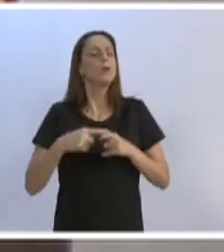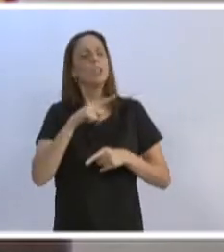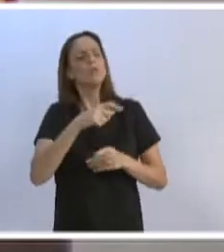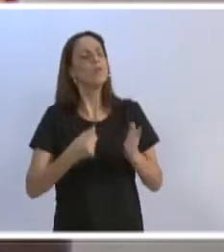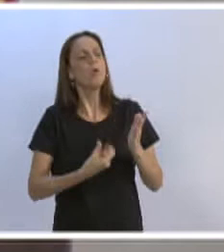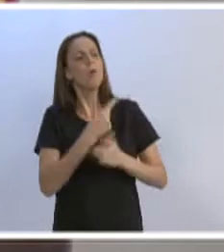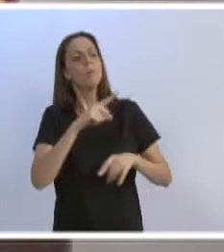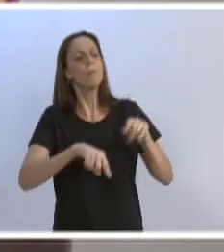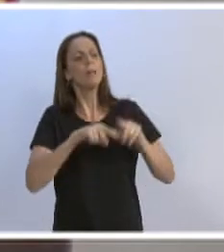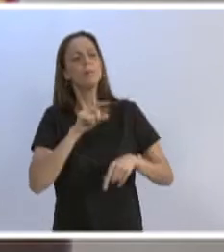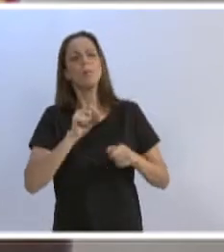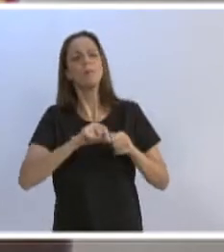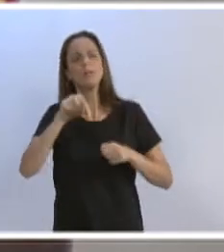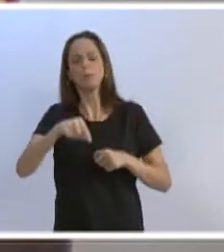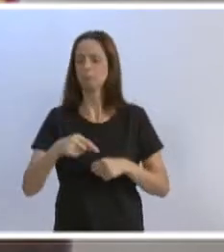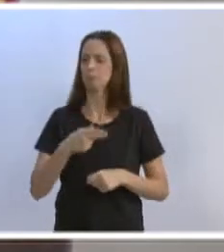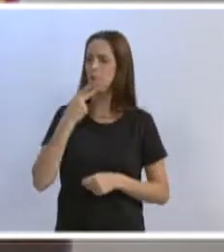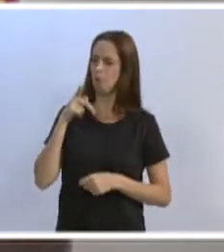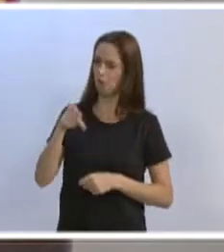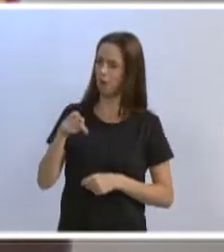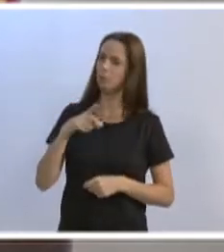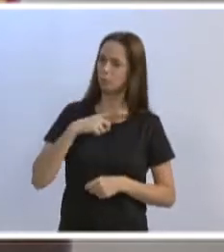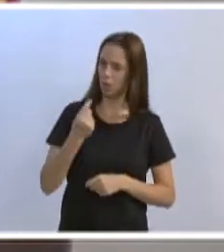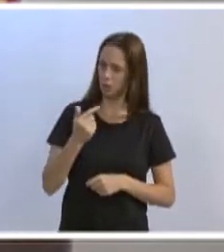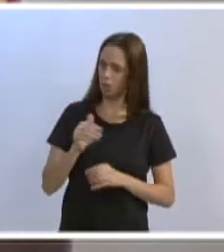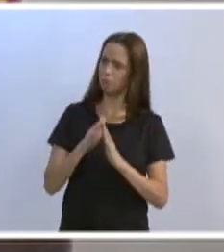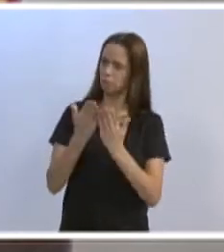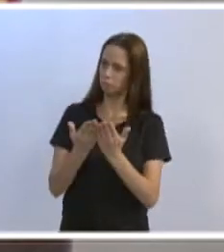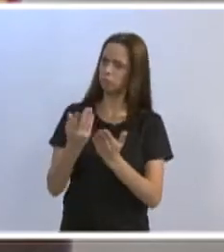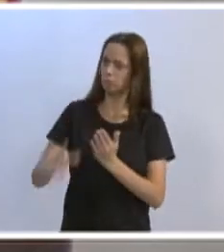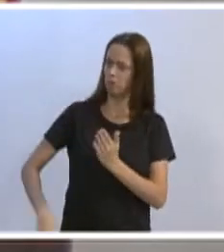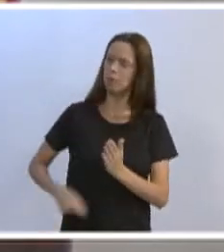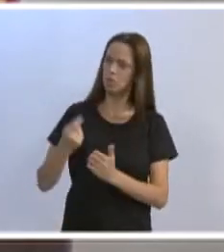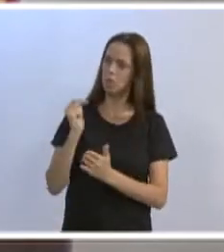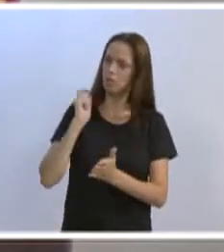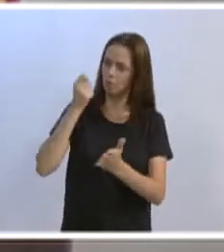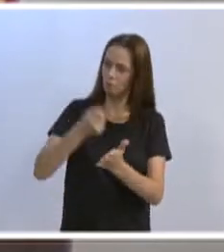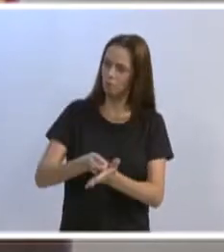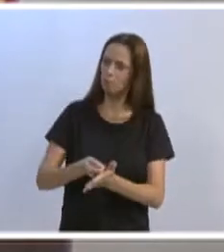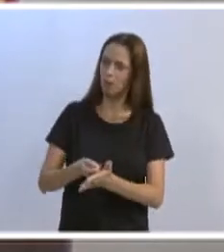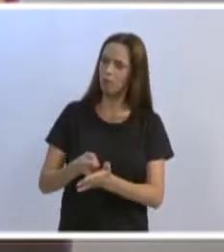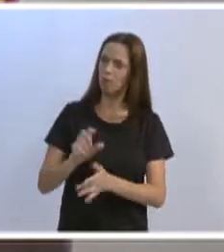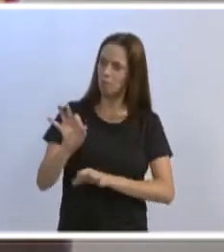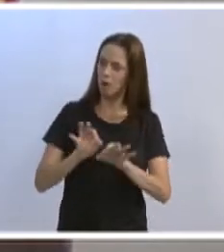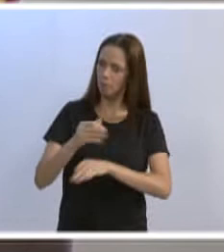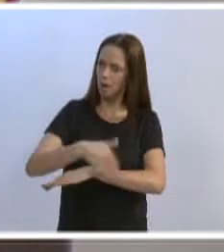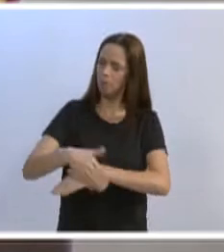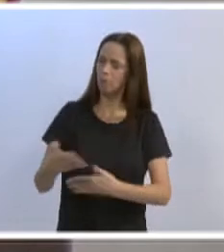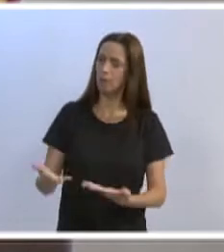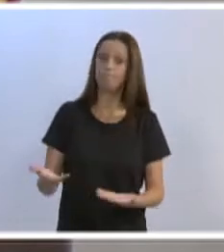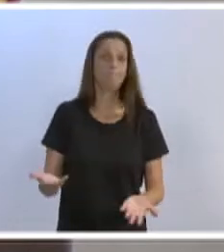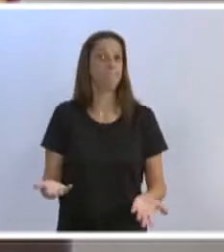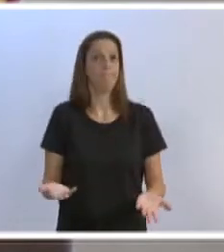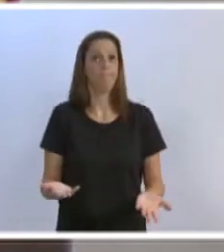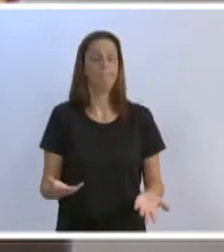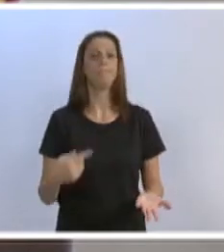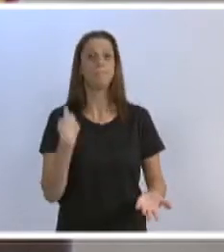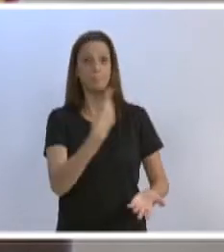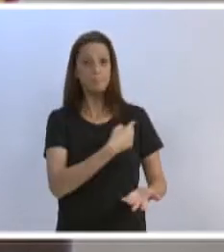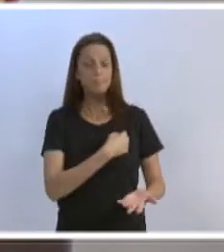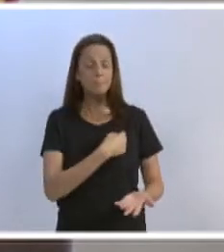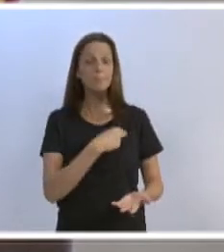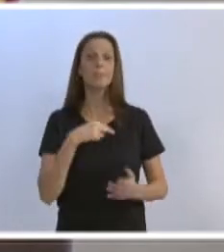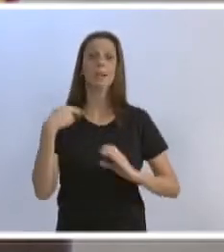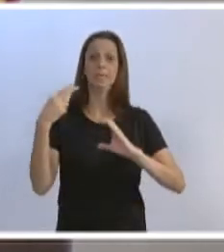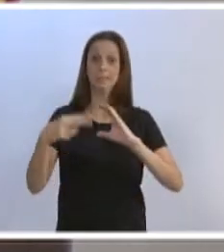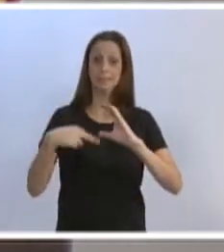se quiser comprar, senhor pega o dinheiro da carteira, vai lá e compra. Nós, enquanto Poder Público, Executivo, se quiser comprar, ele vai ter que analisar, ele vai ter que